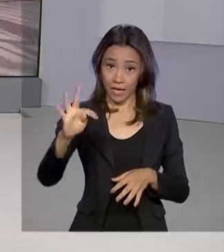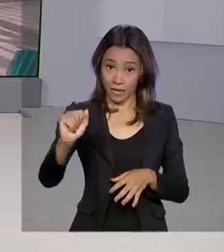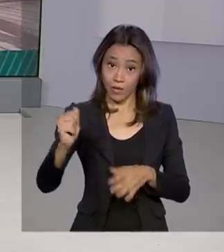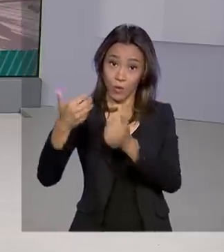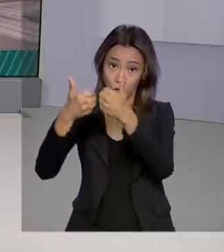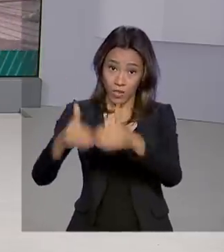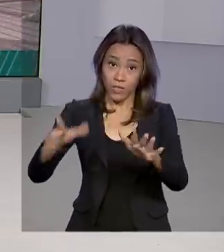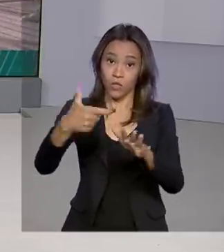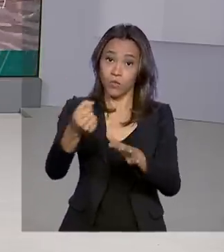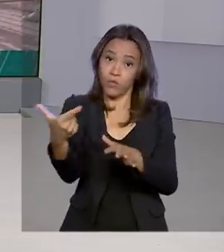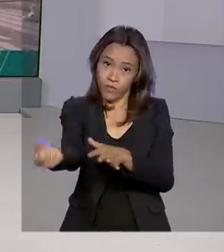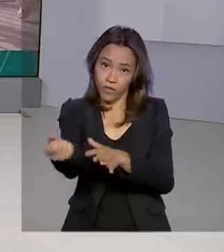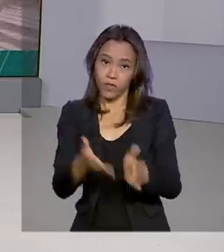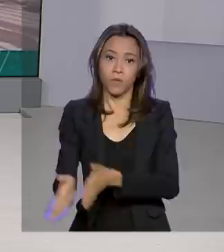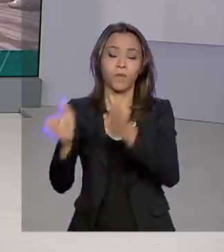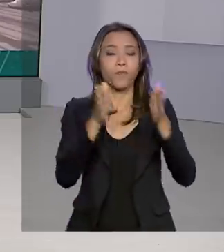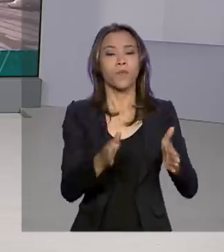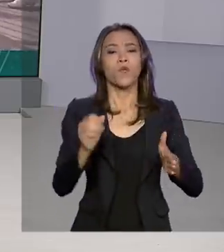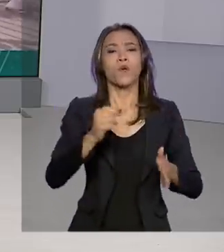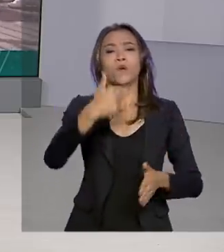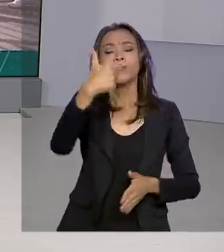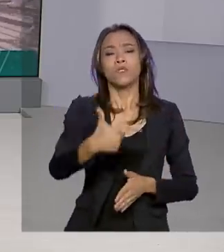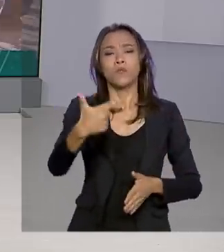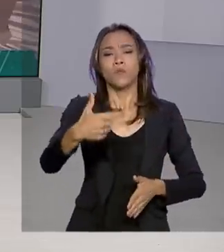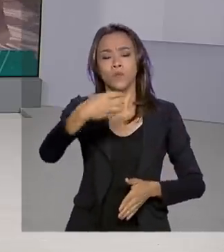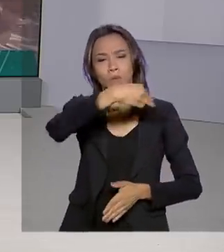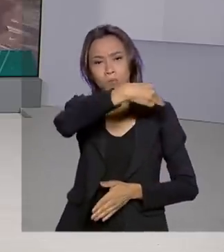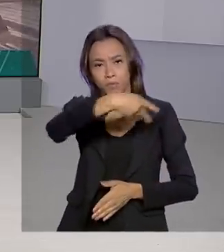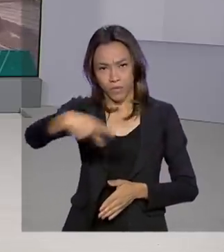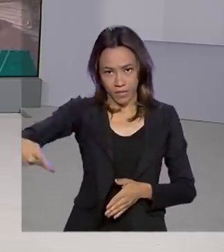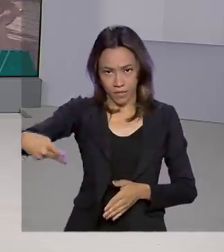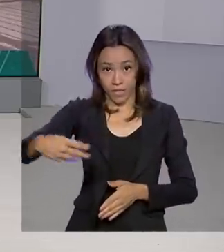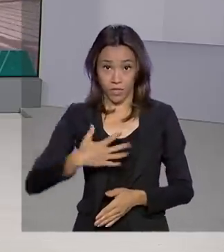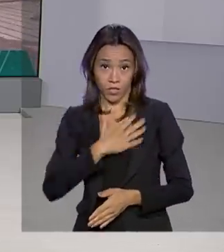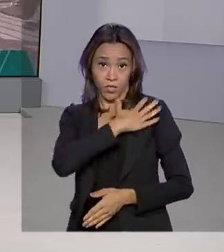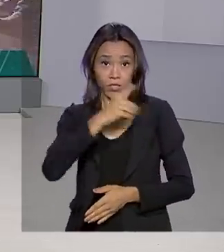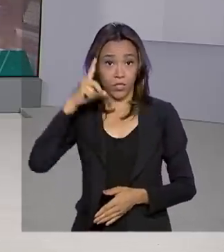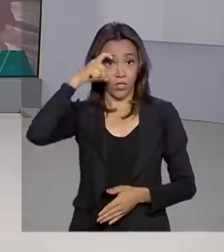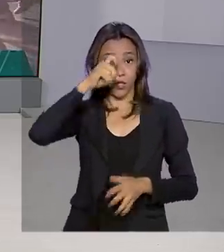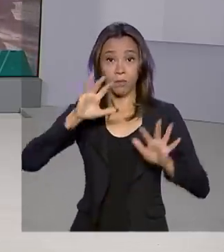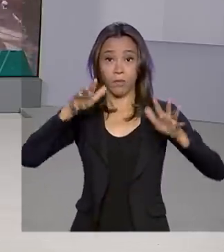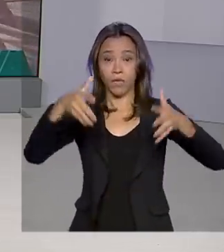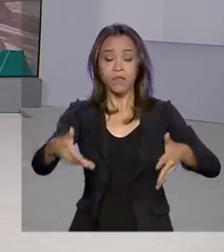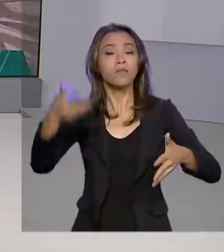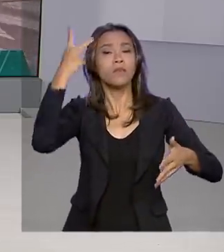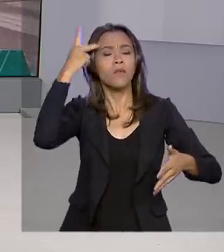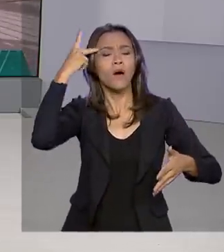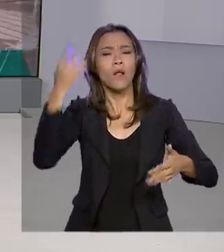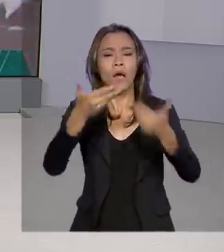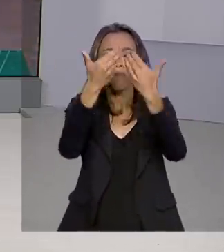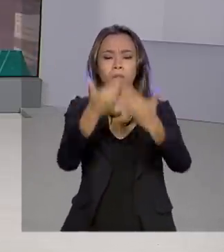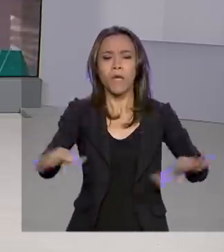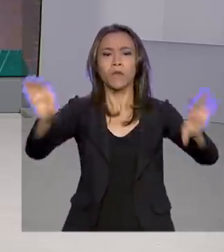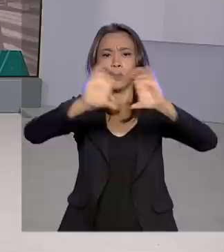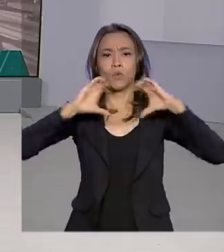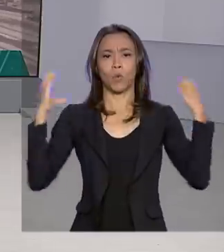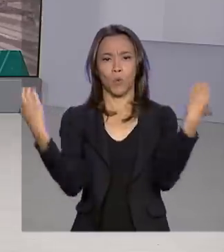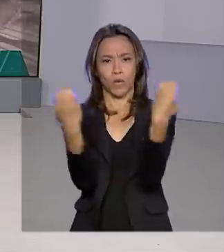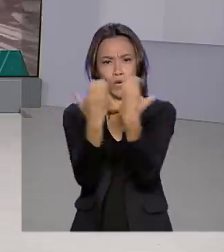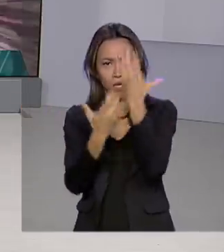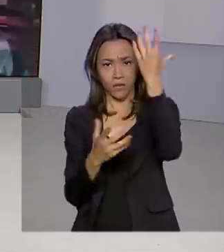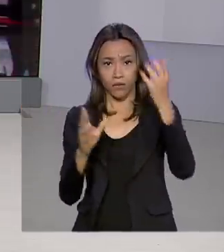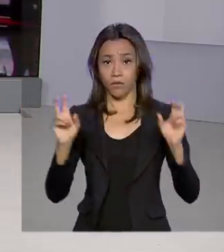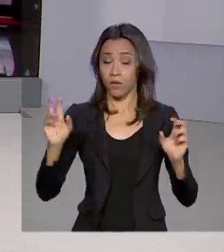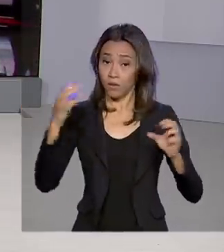O vice-presidente Hamilton Mourão participa hoje em São Paulo da abertura do Congresso Brasileiro da Construção. Vamos até lá. Quem